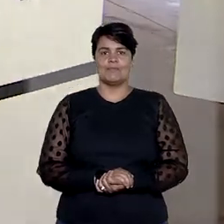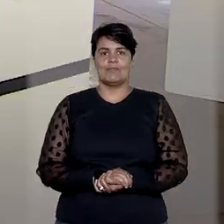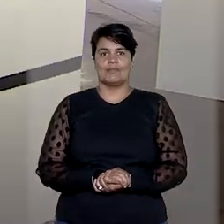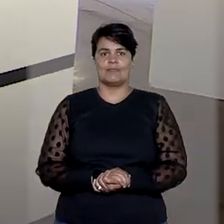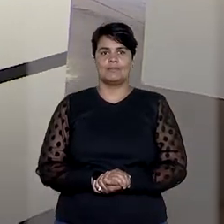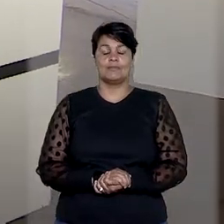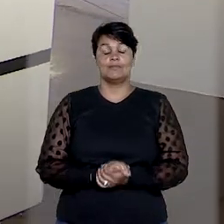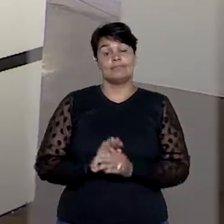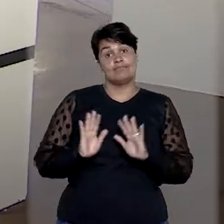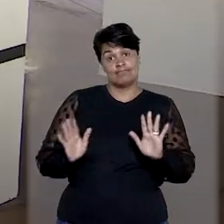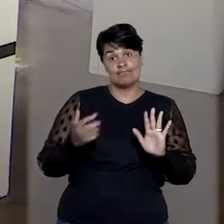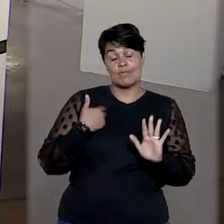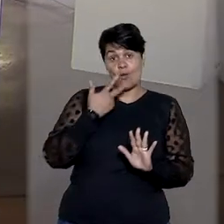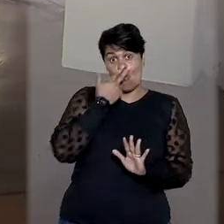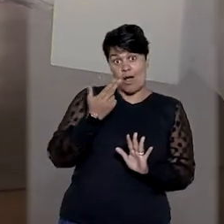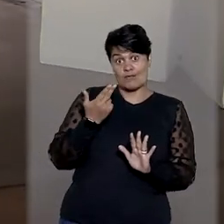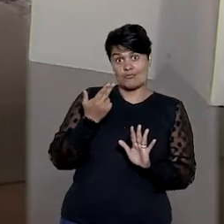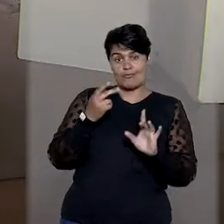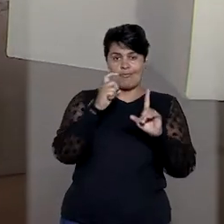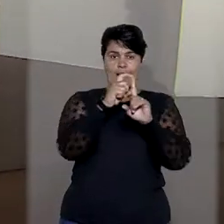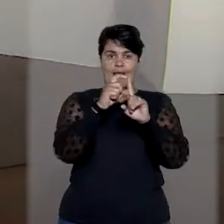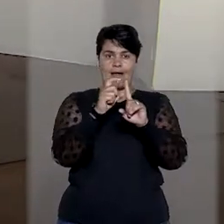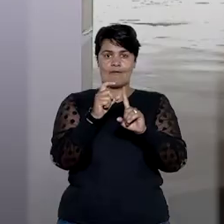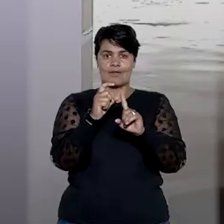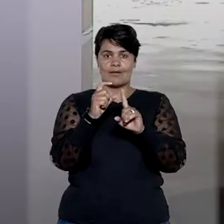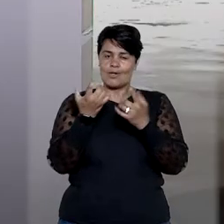Eu acho que a palavra é inclusão.